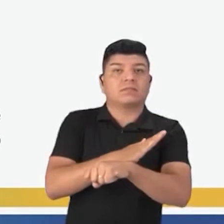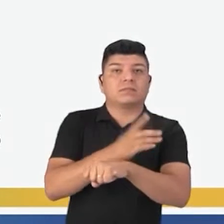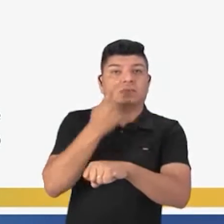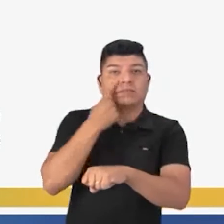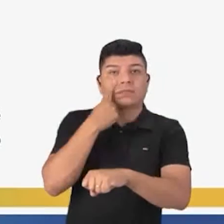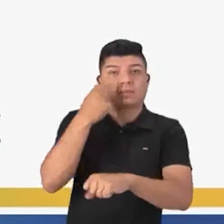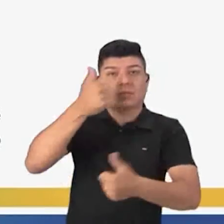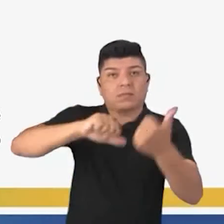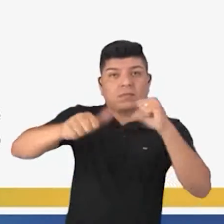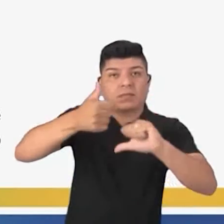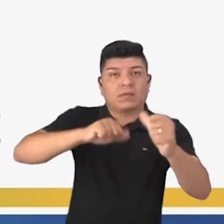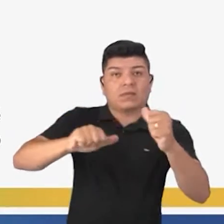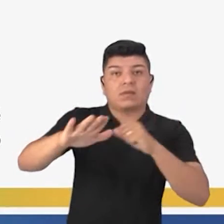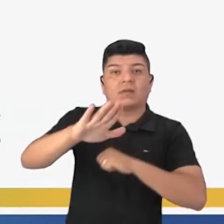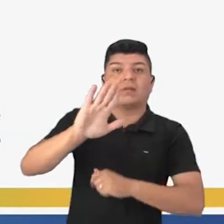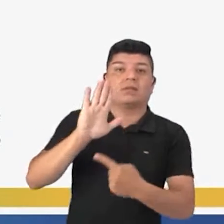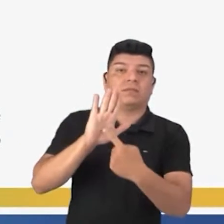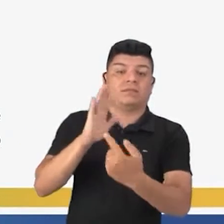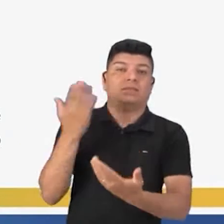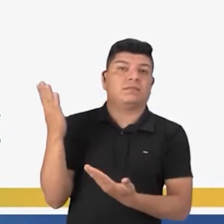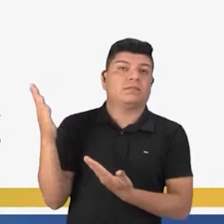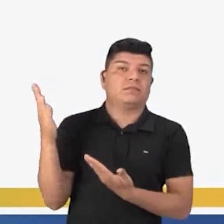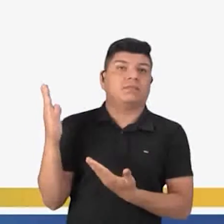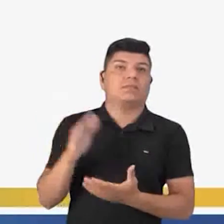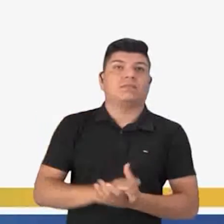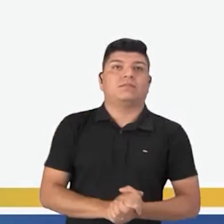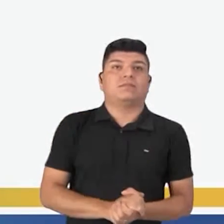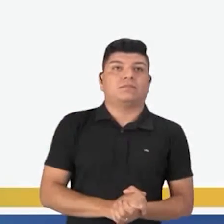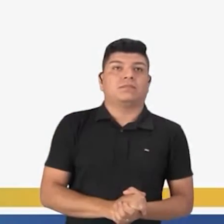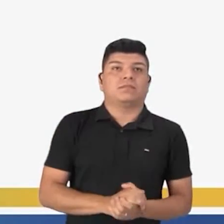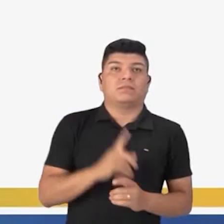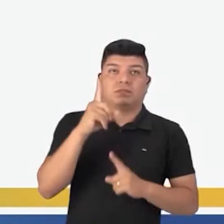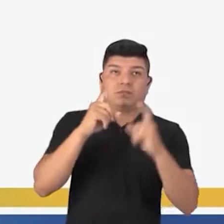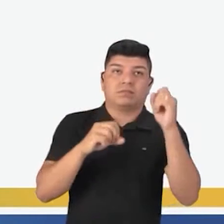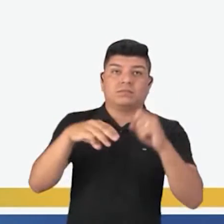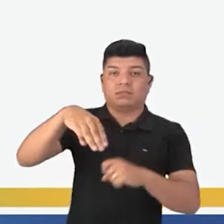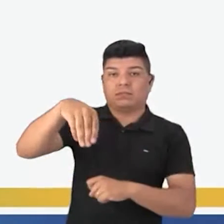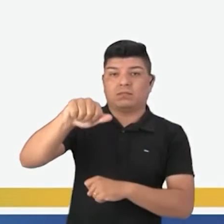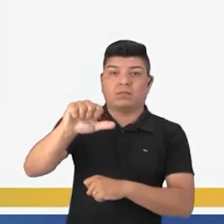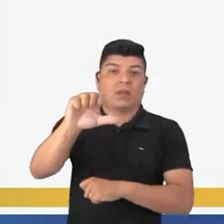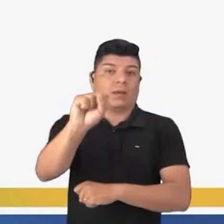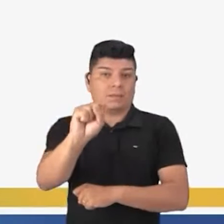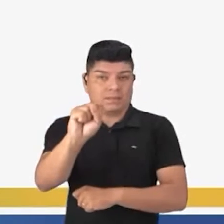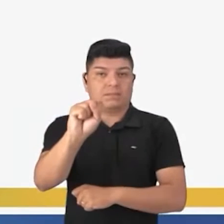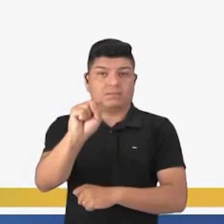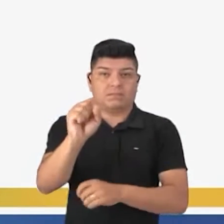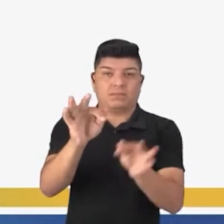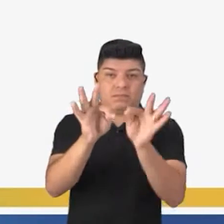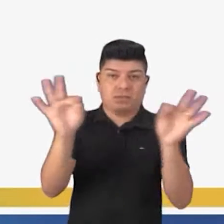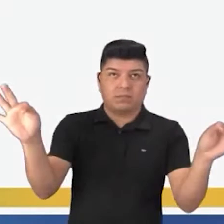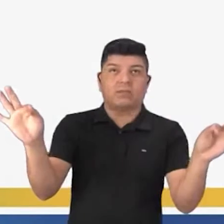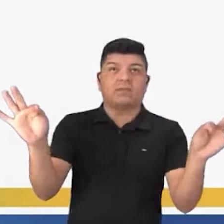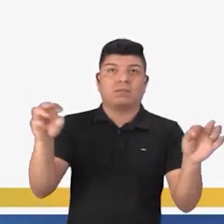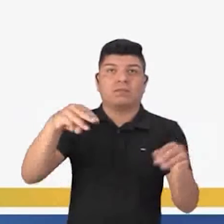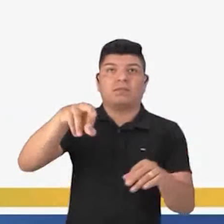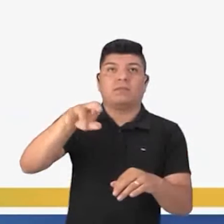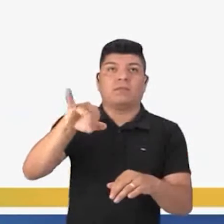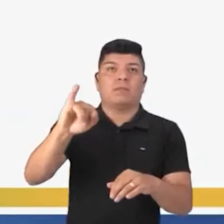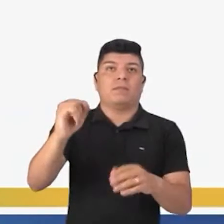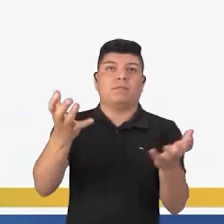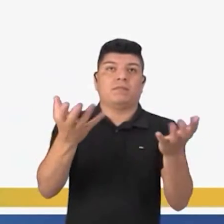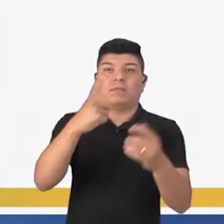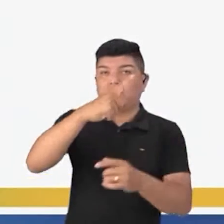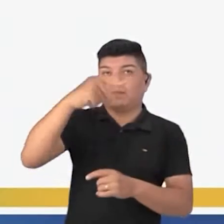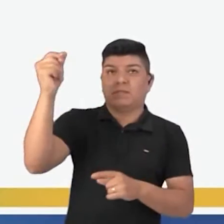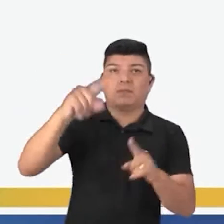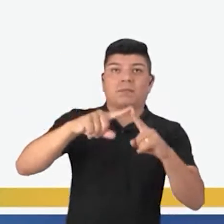Acompanhe análise do caso abaixo. A expressão mais na frase, Maria quer